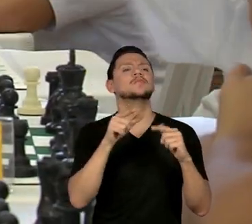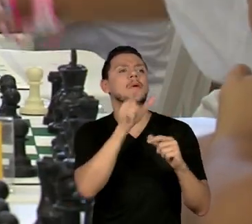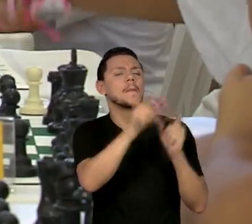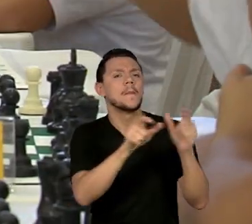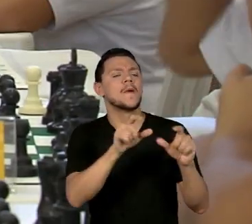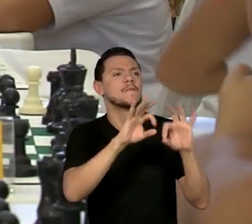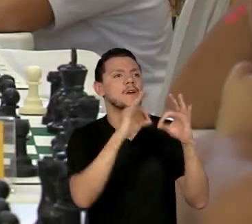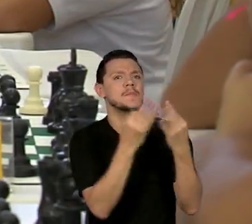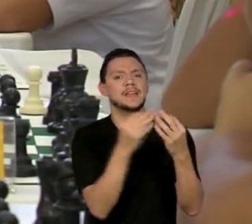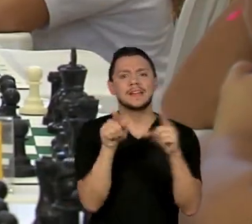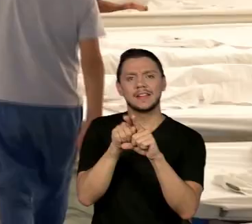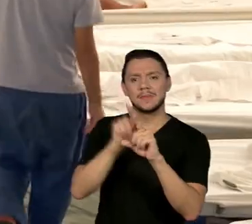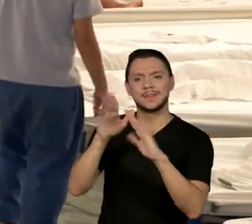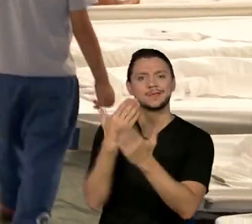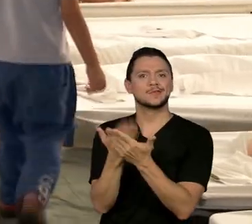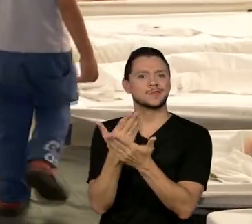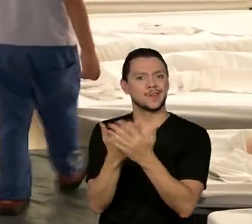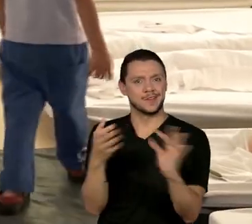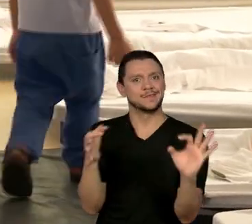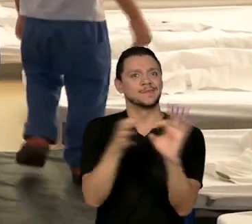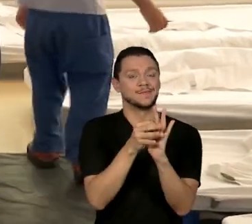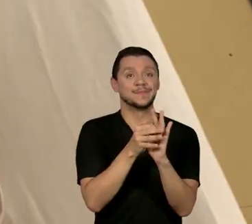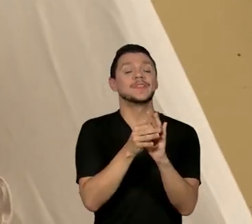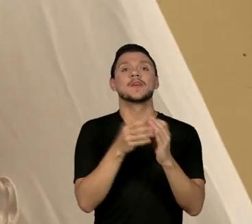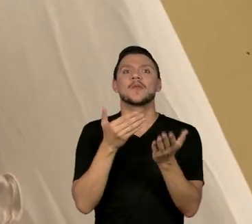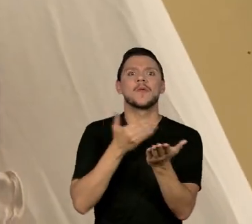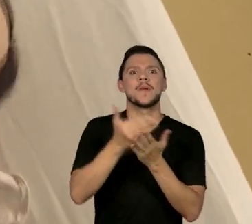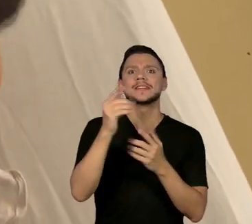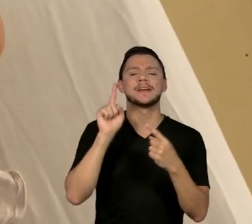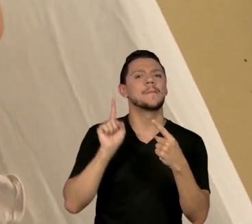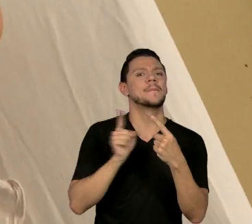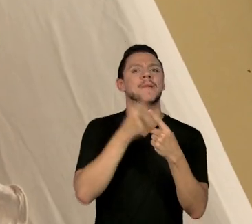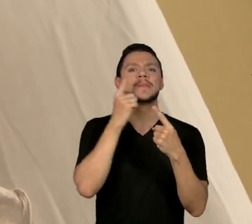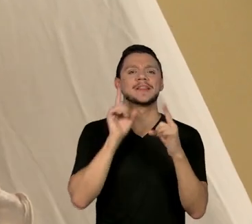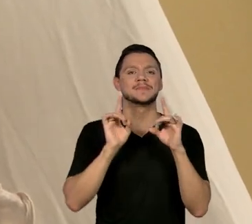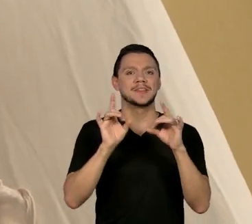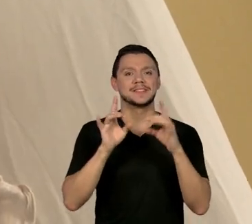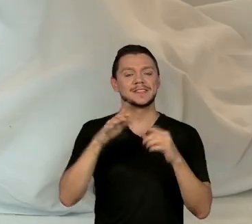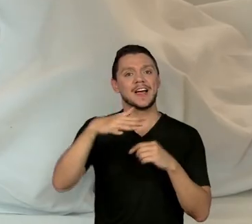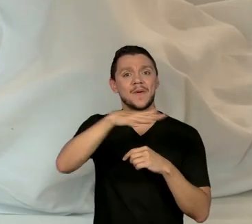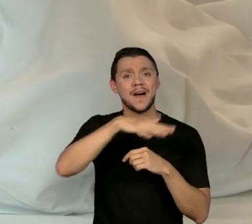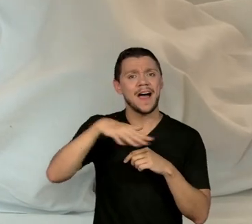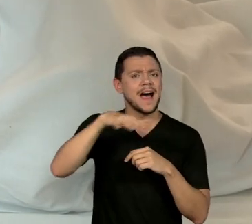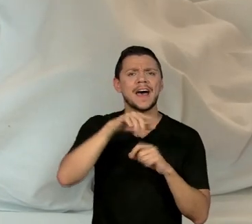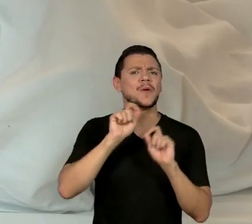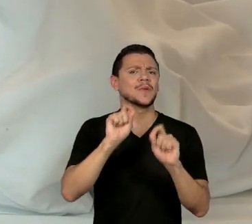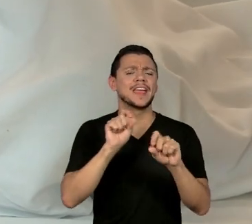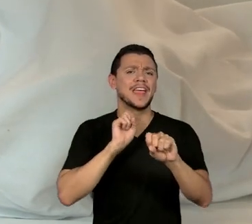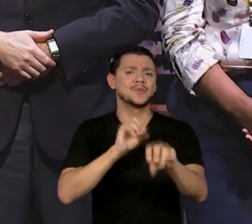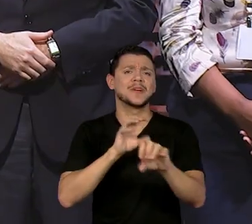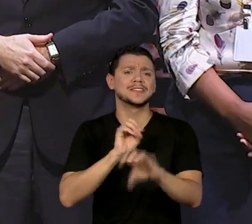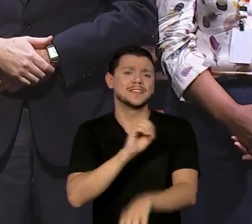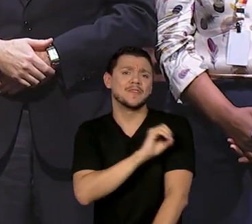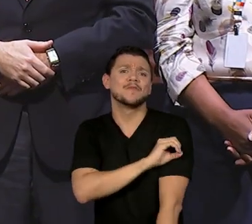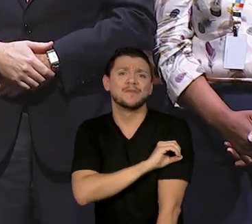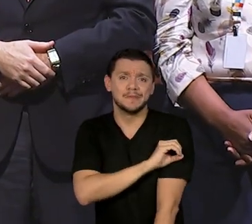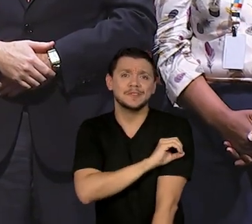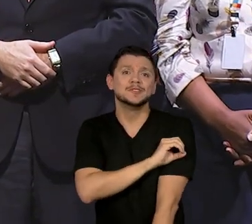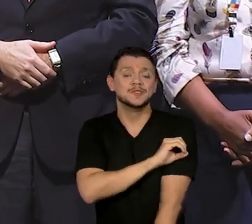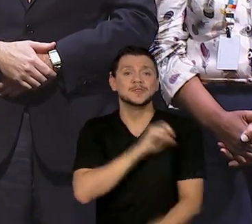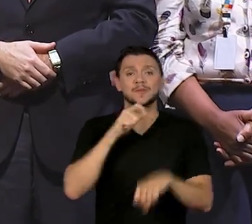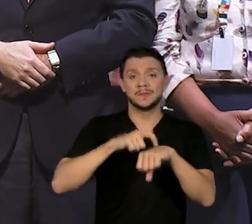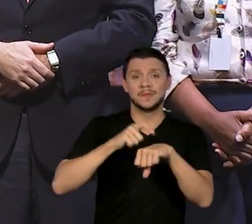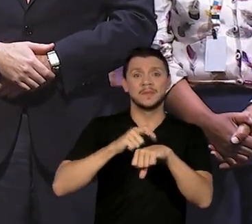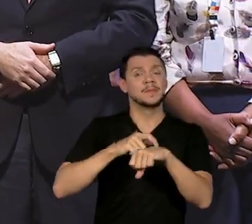começa aí a prova pela primeira homenageada aí, desde a educação infantil, né? Esse momento importante